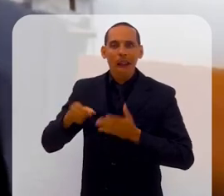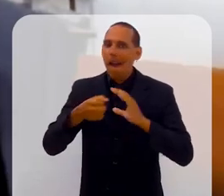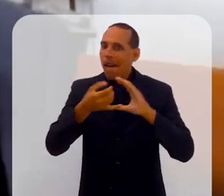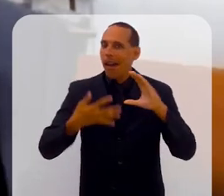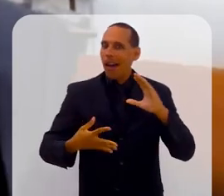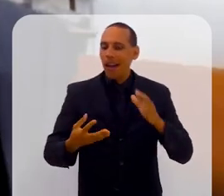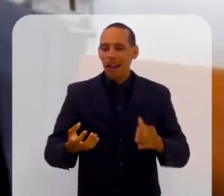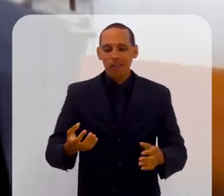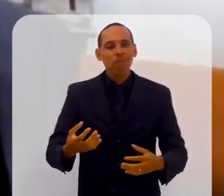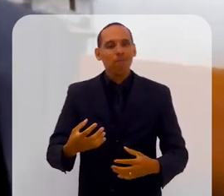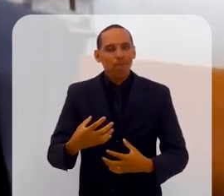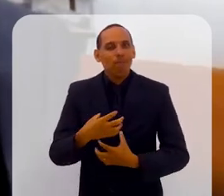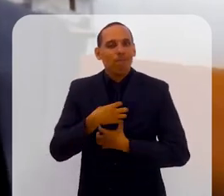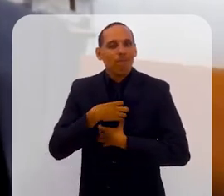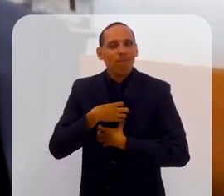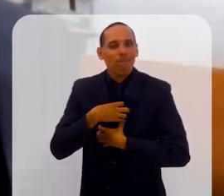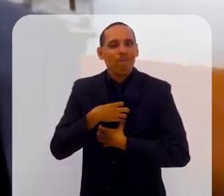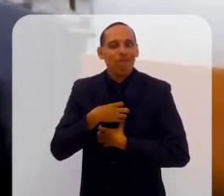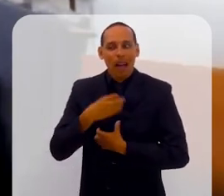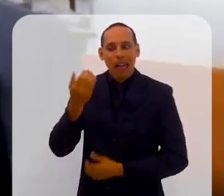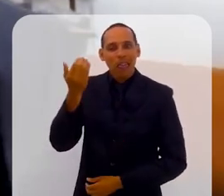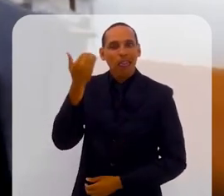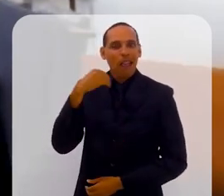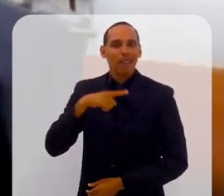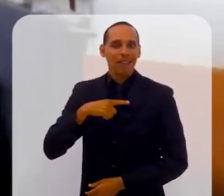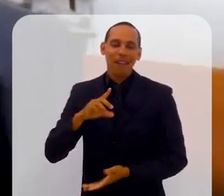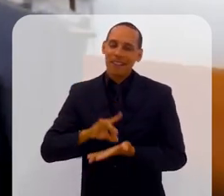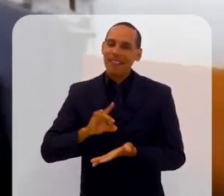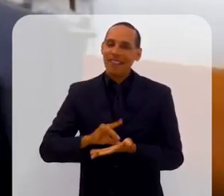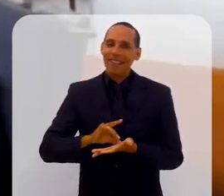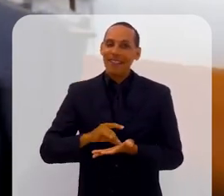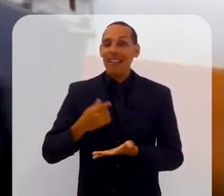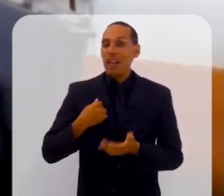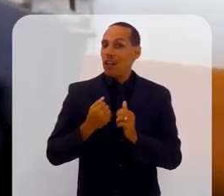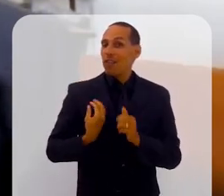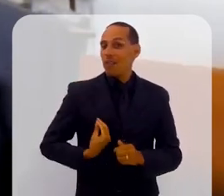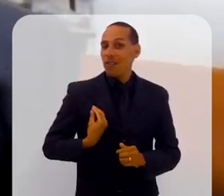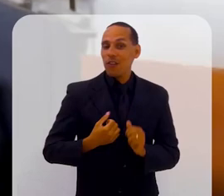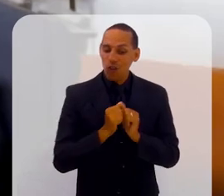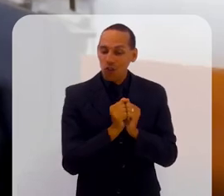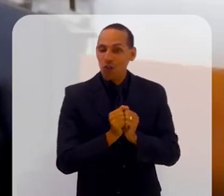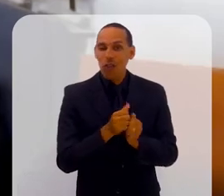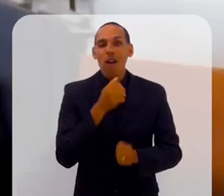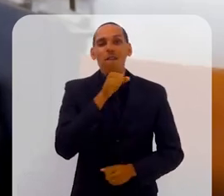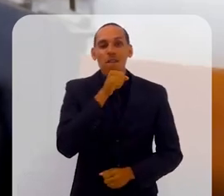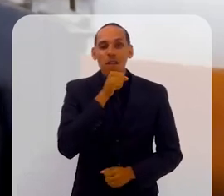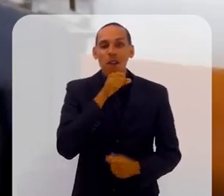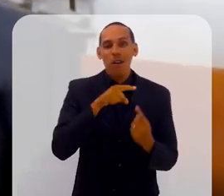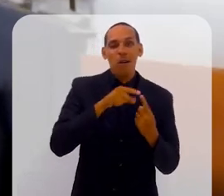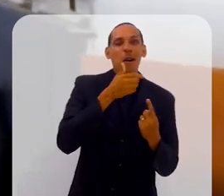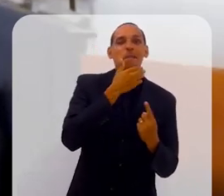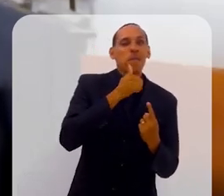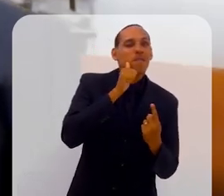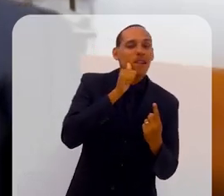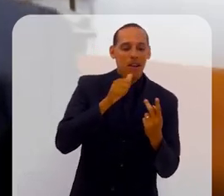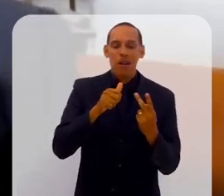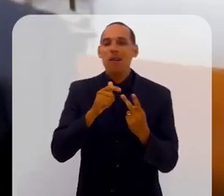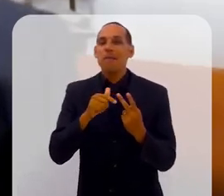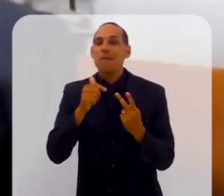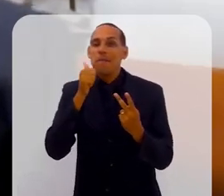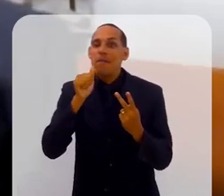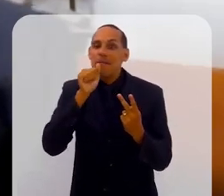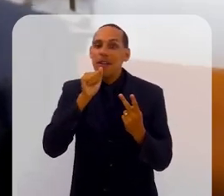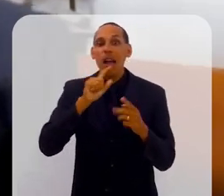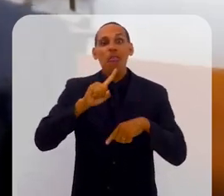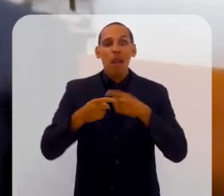característica ficou mesmo marcante na minha vida. Então, eu morei com meus avós paternos, depois com a minha avó materna, depois voltei a morar com minha mãe, depois